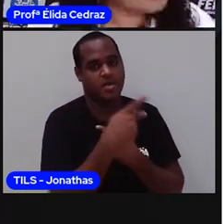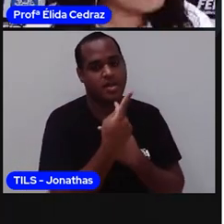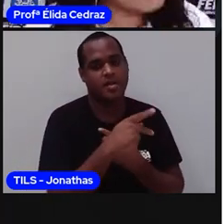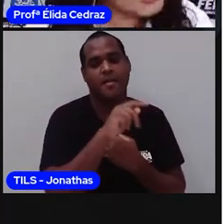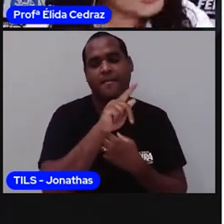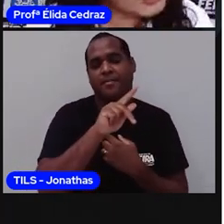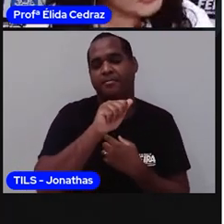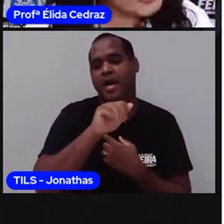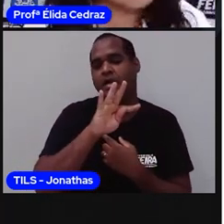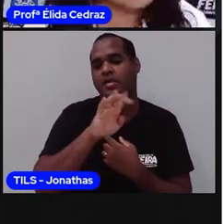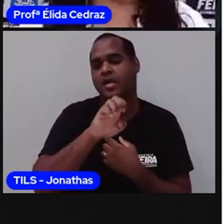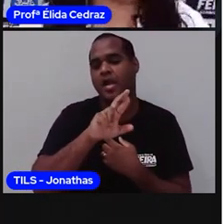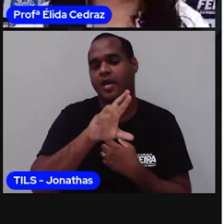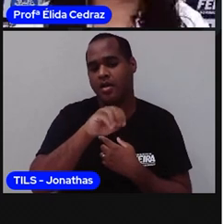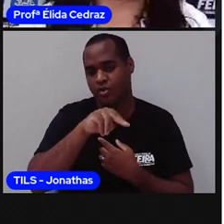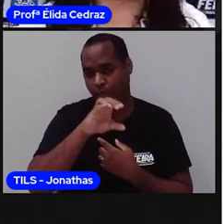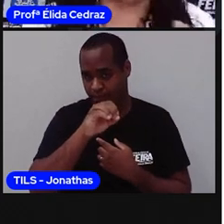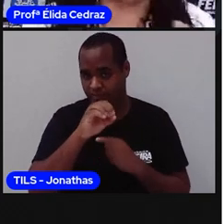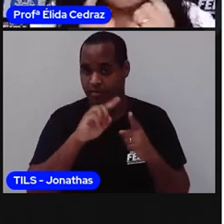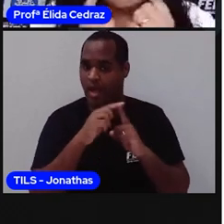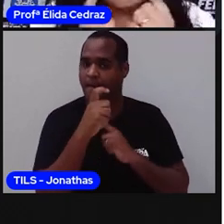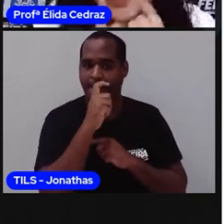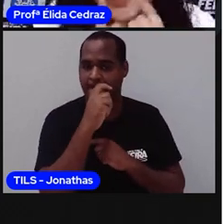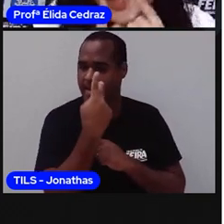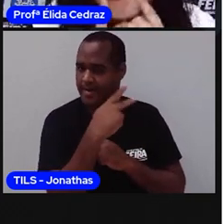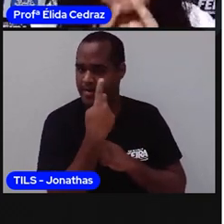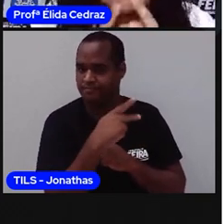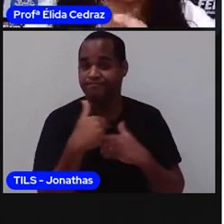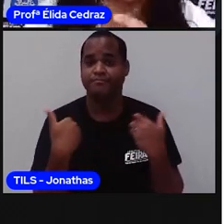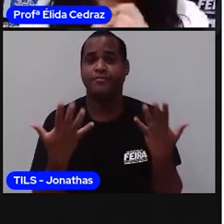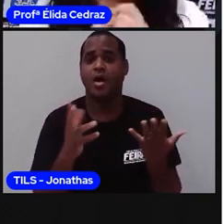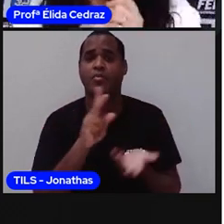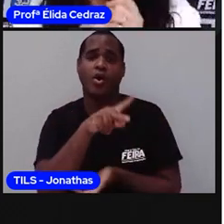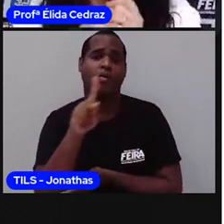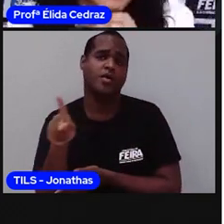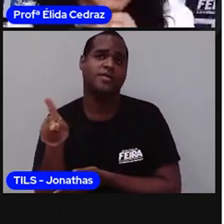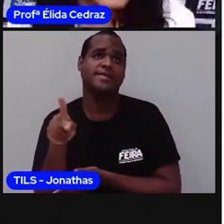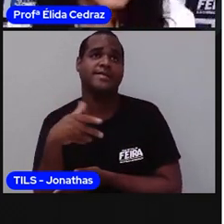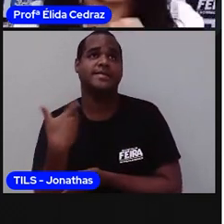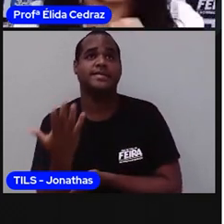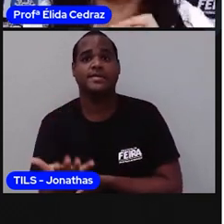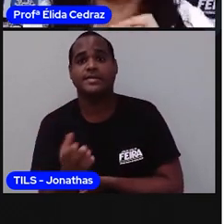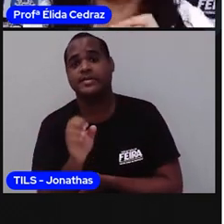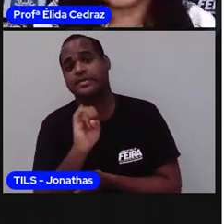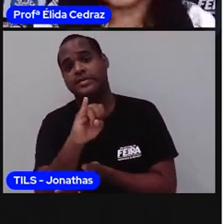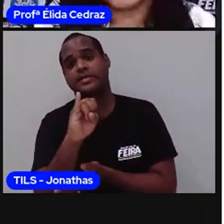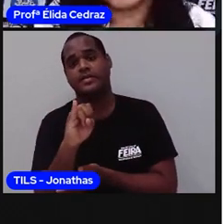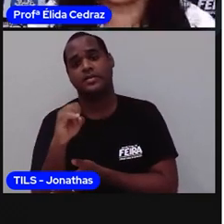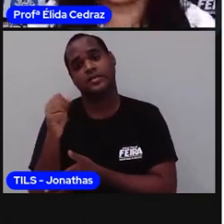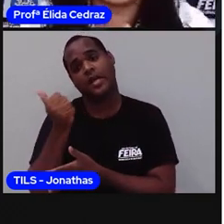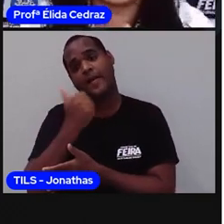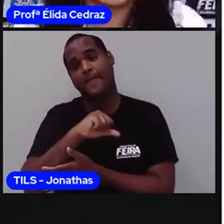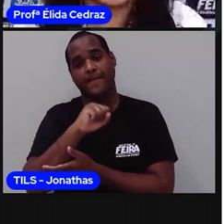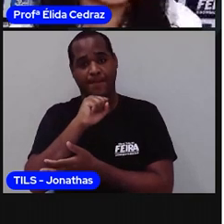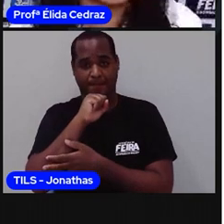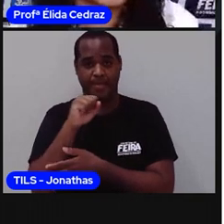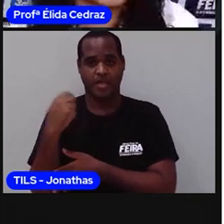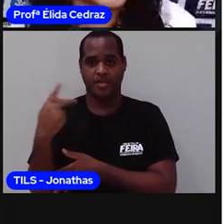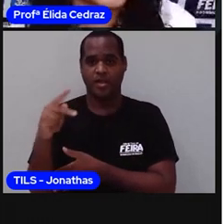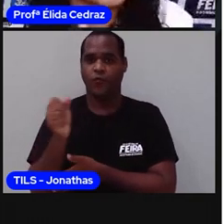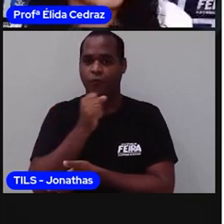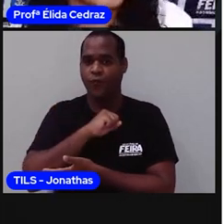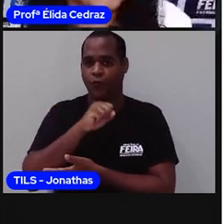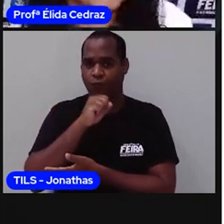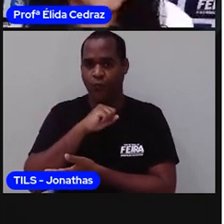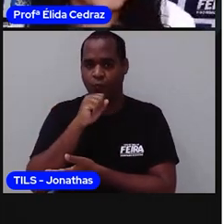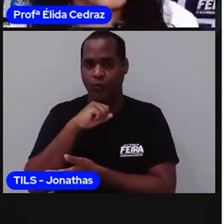Vou começar com a mesma letra. Ó, pró. E se a mãe tem um vovô